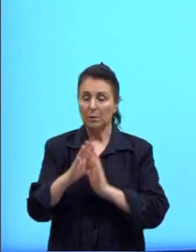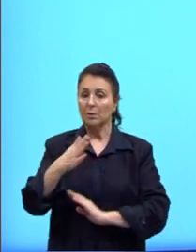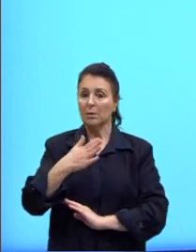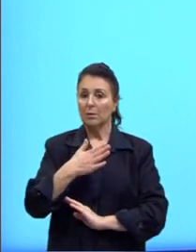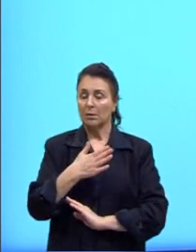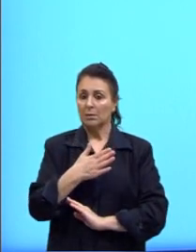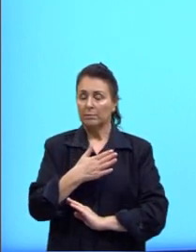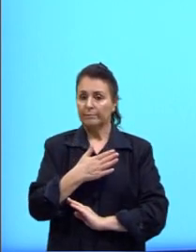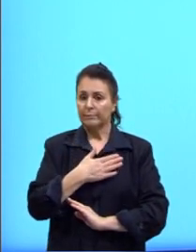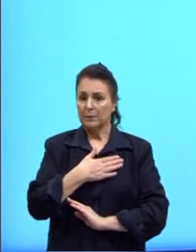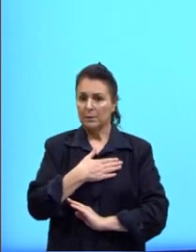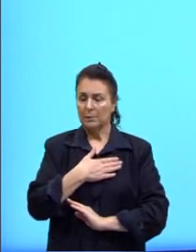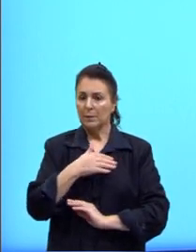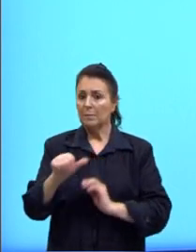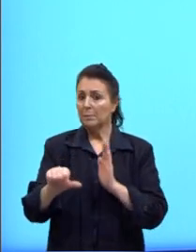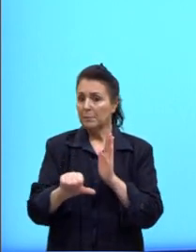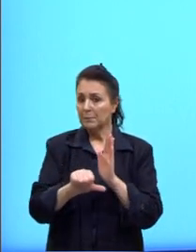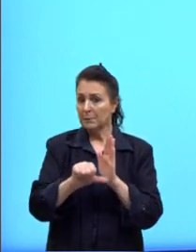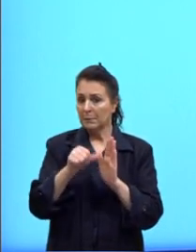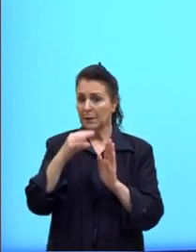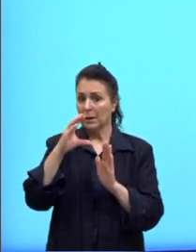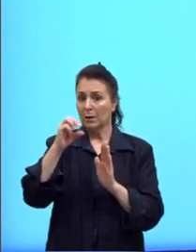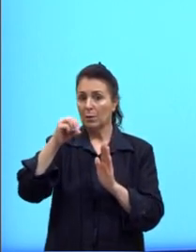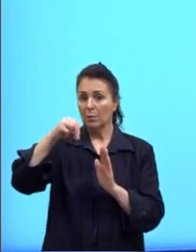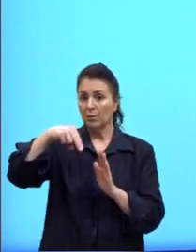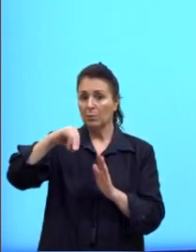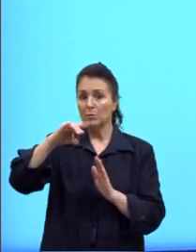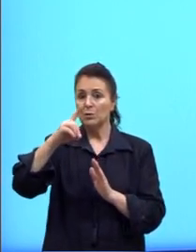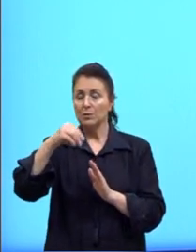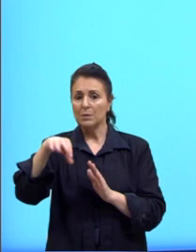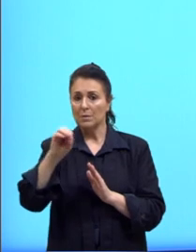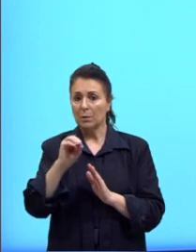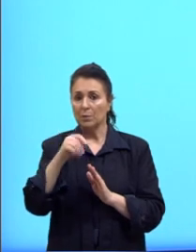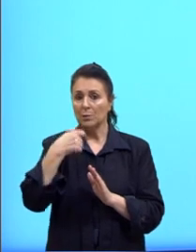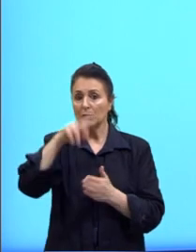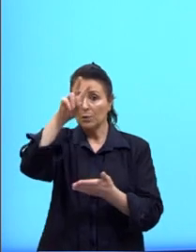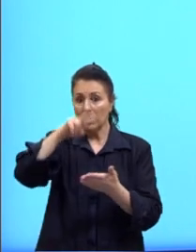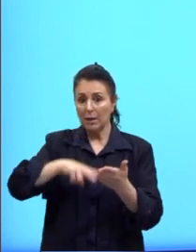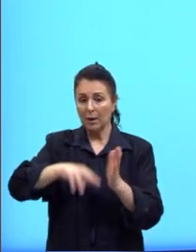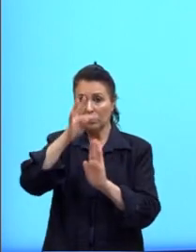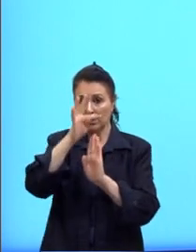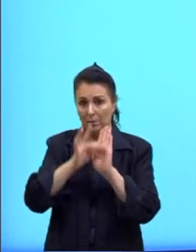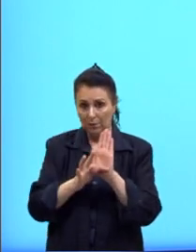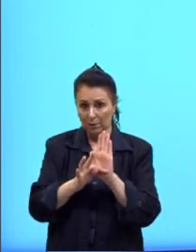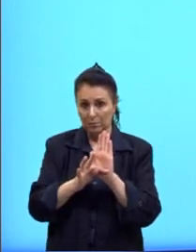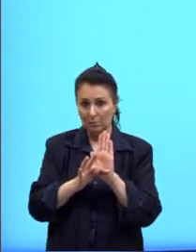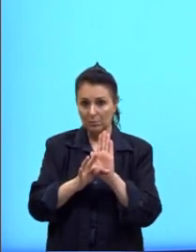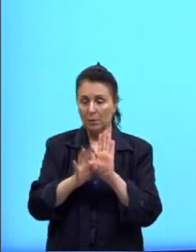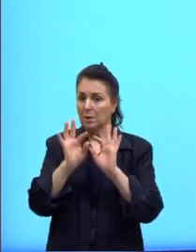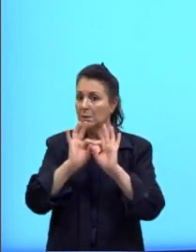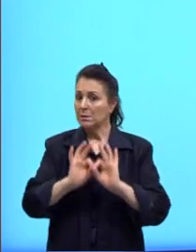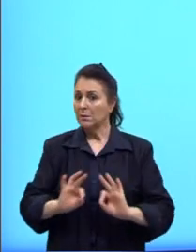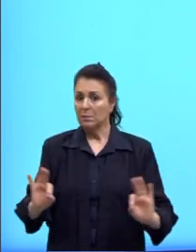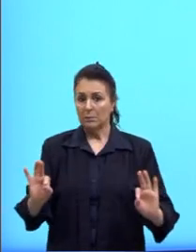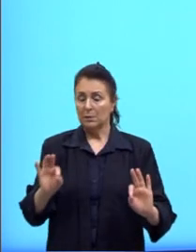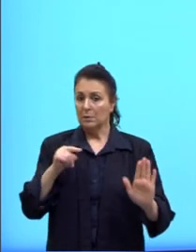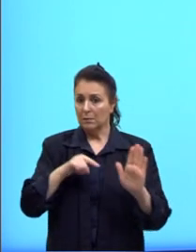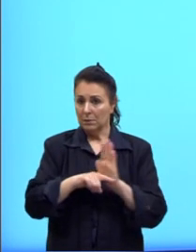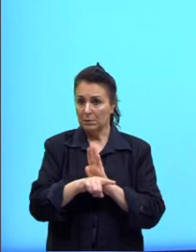primeira condicional, eu tenho uma possibilidade real. Não preciso ler o texto. É bem simples essa questão.